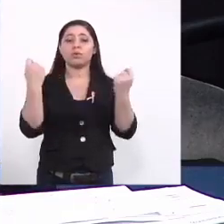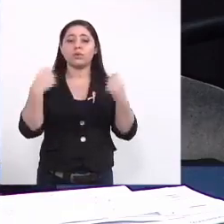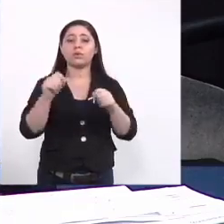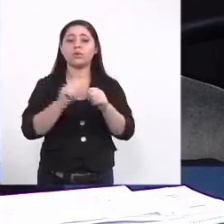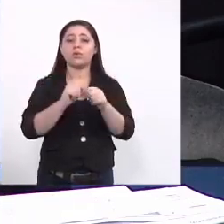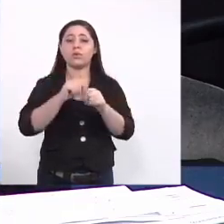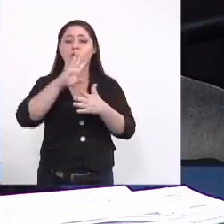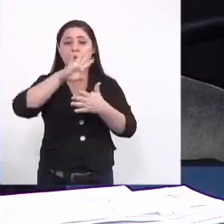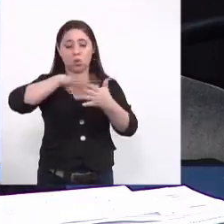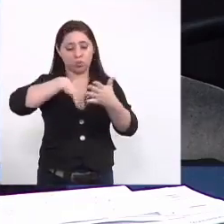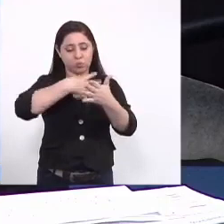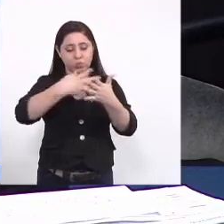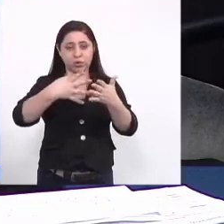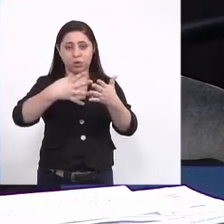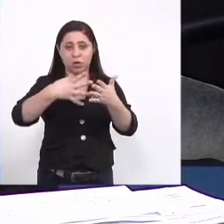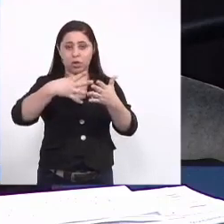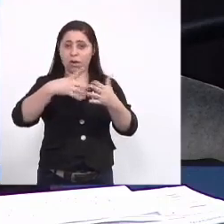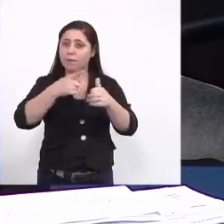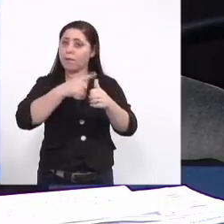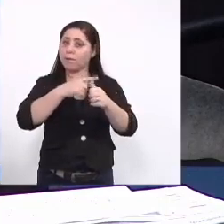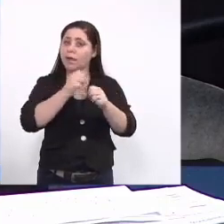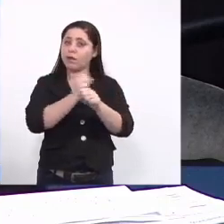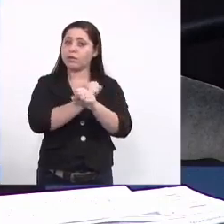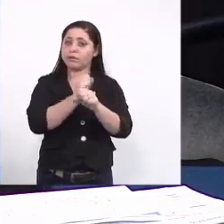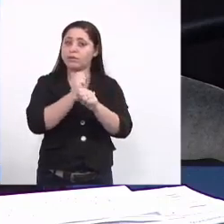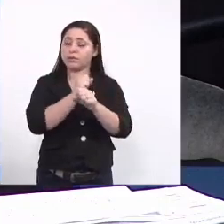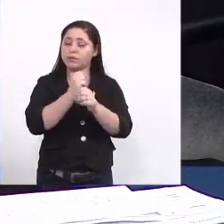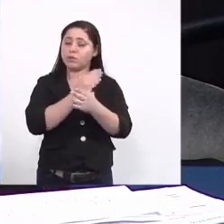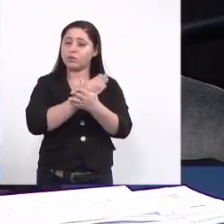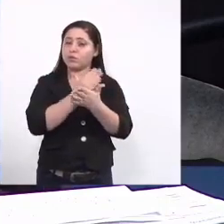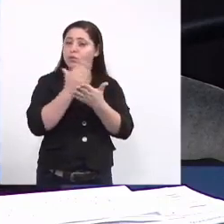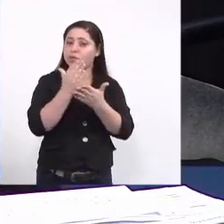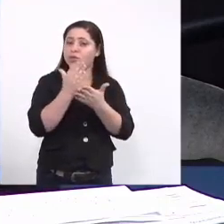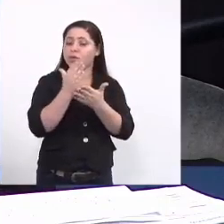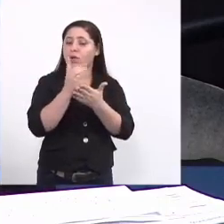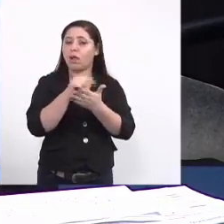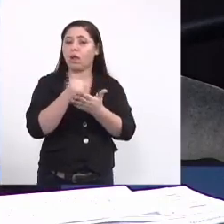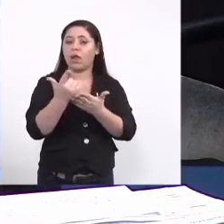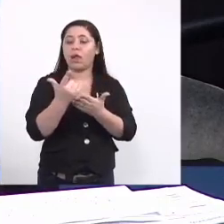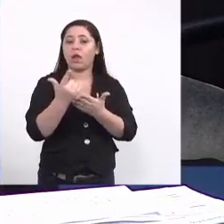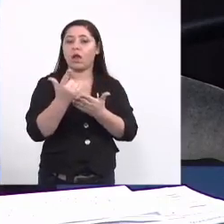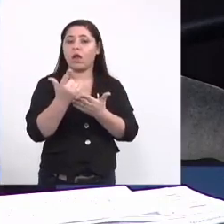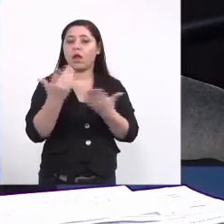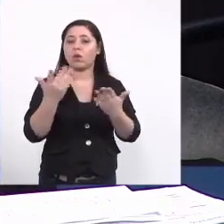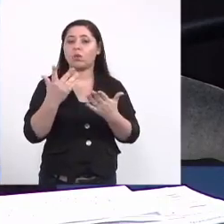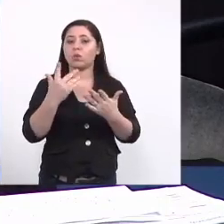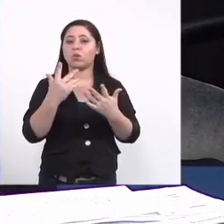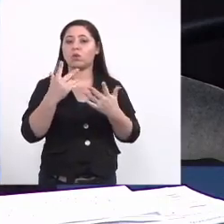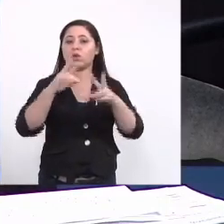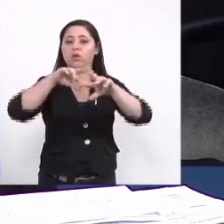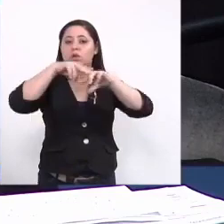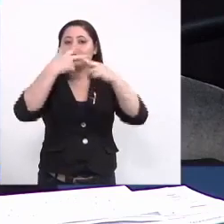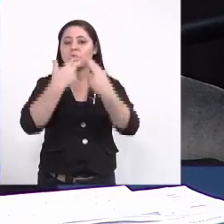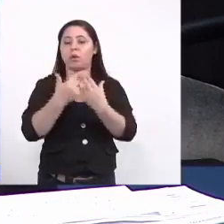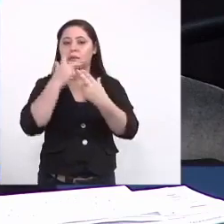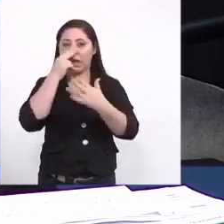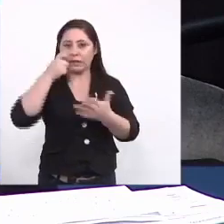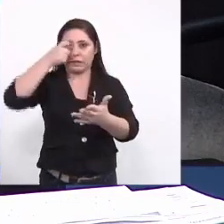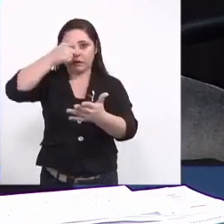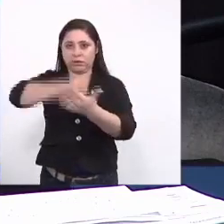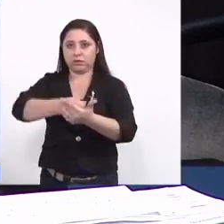fazer essa agenda como é o primeiro ano e em cima do laço como diz o ditado